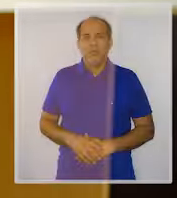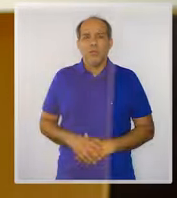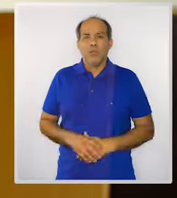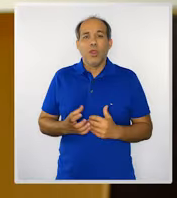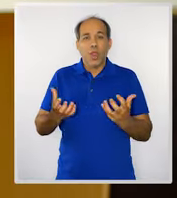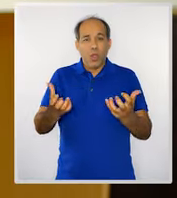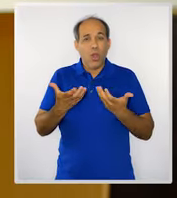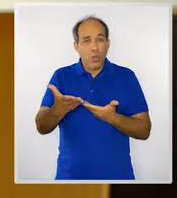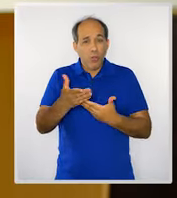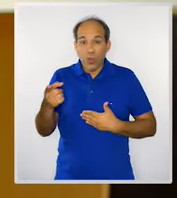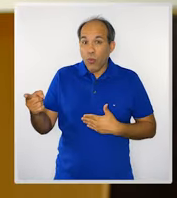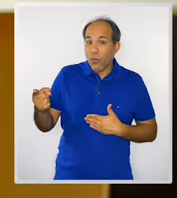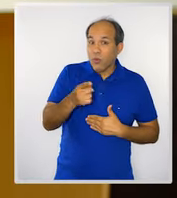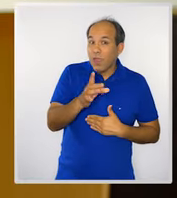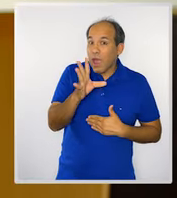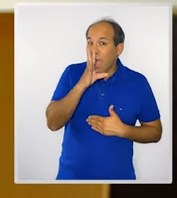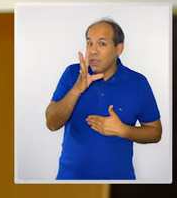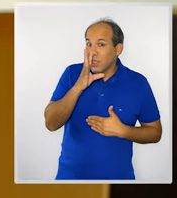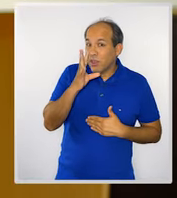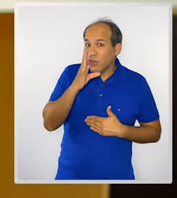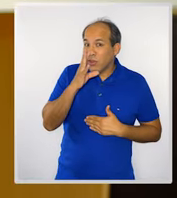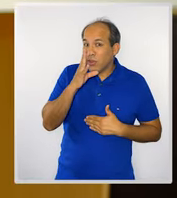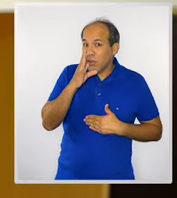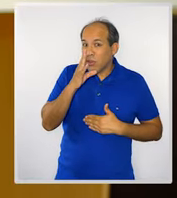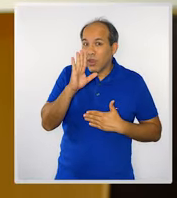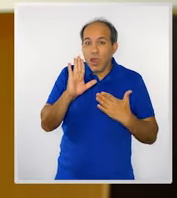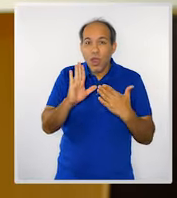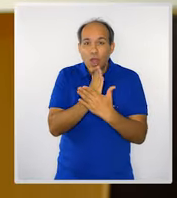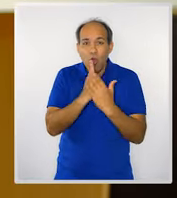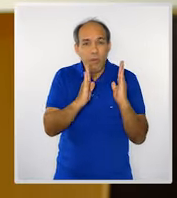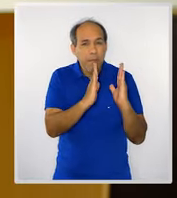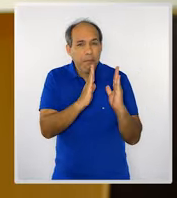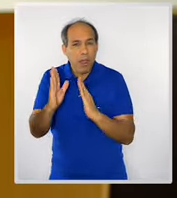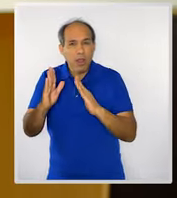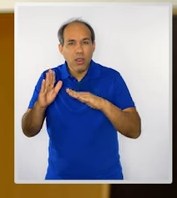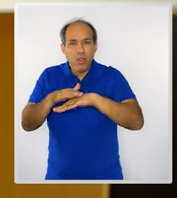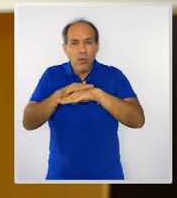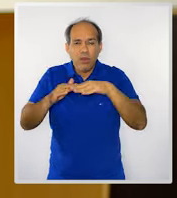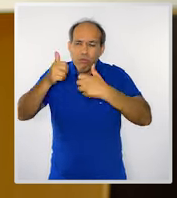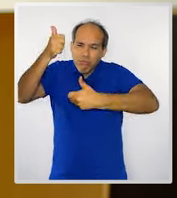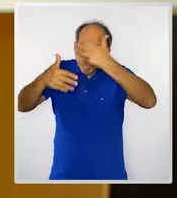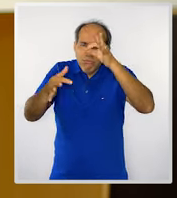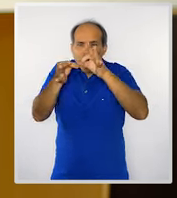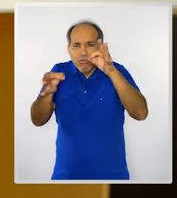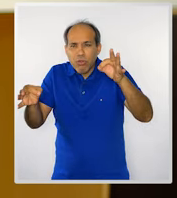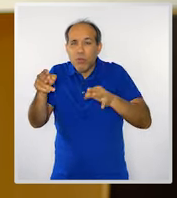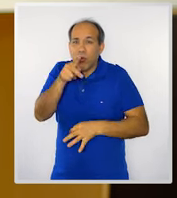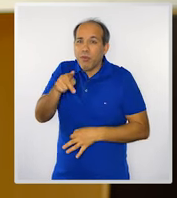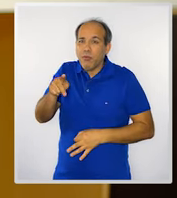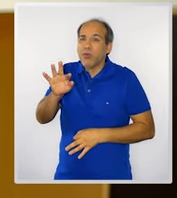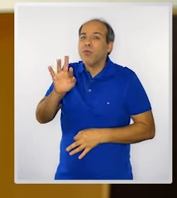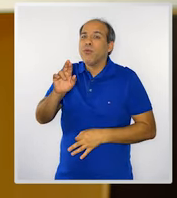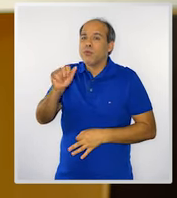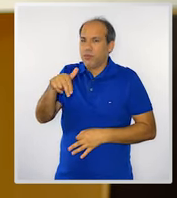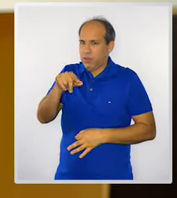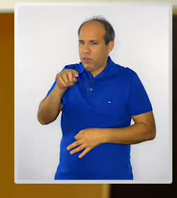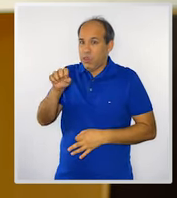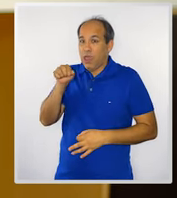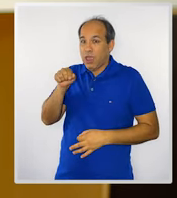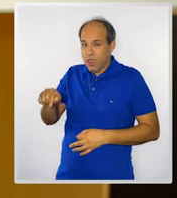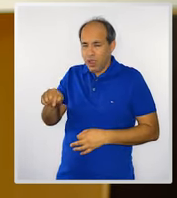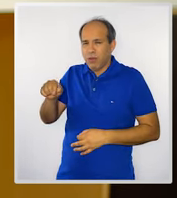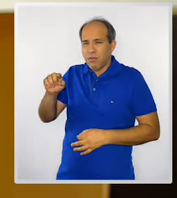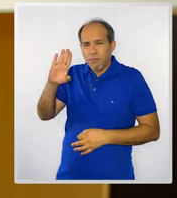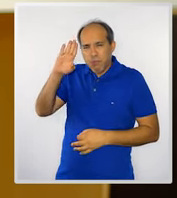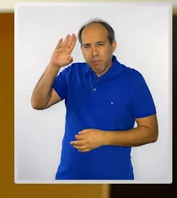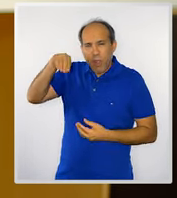Eu quero convidar vocês a assistirem a alguns trechos de uma das longas conversas que tive com o professor Franzé. Franzé foi um